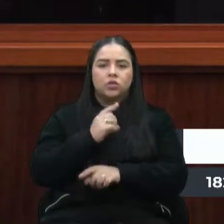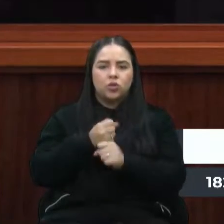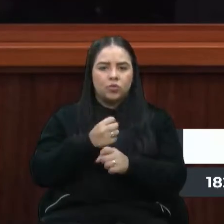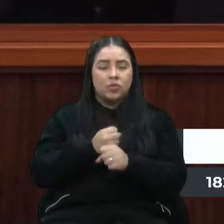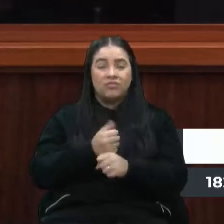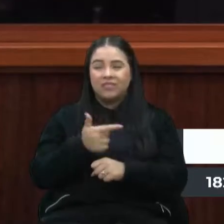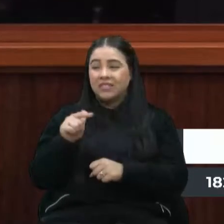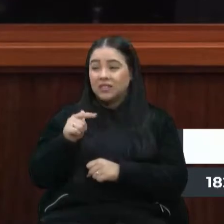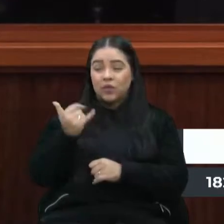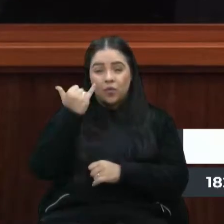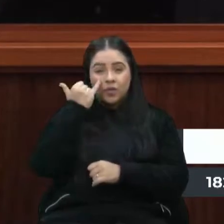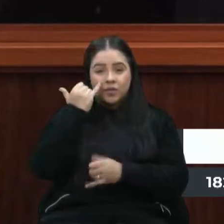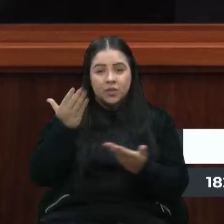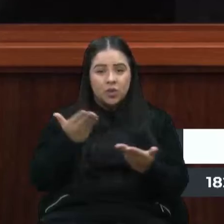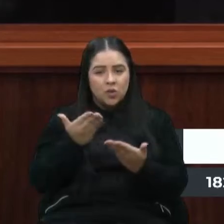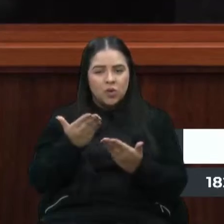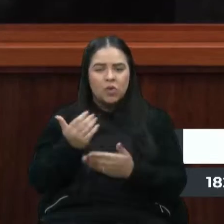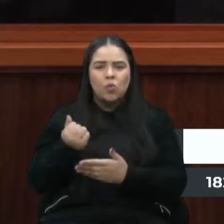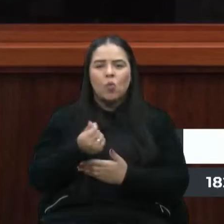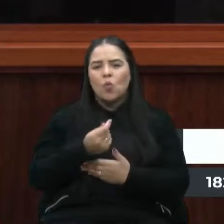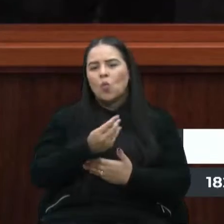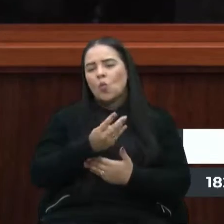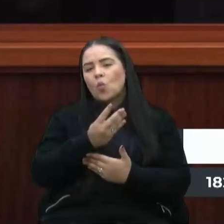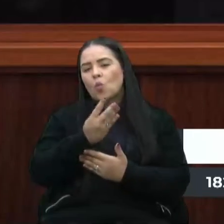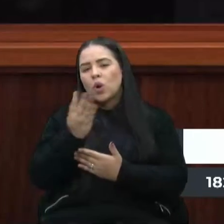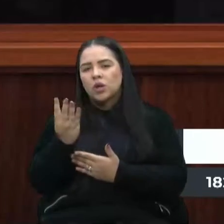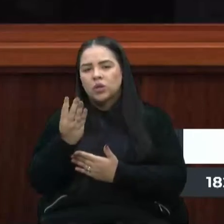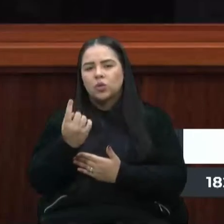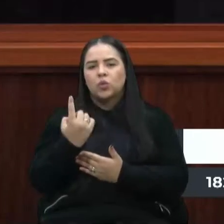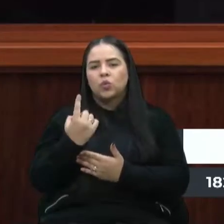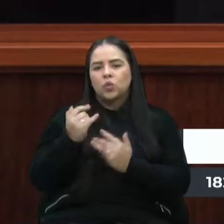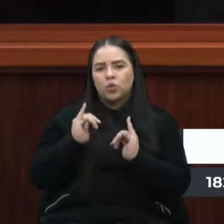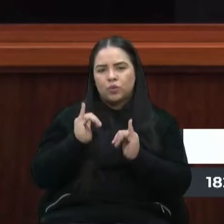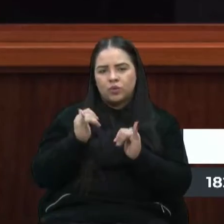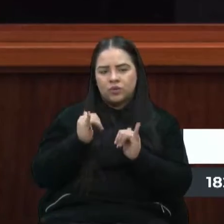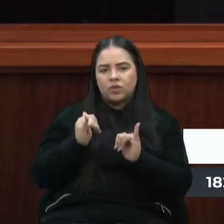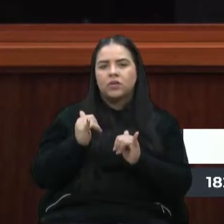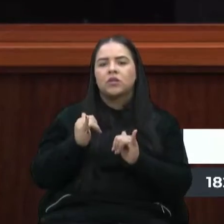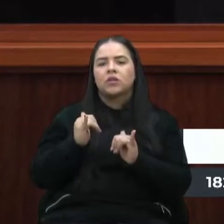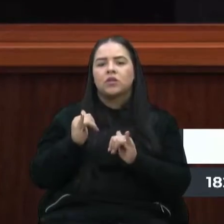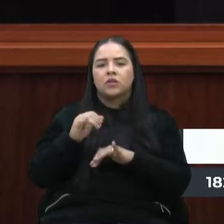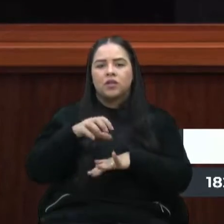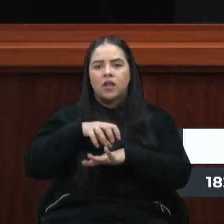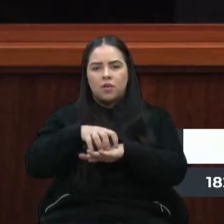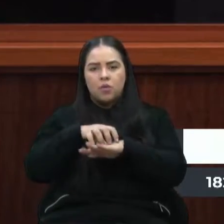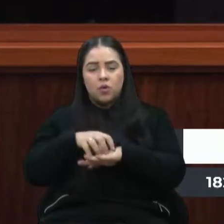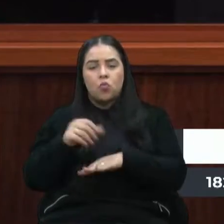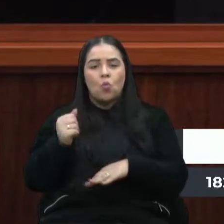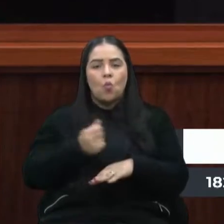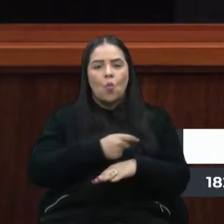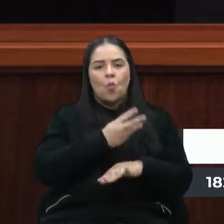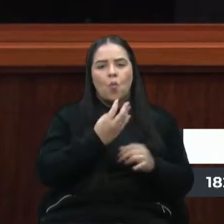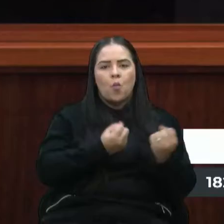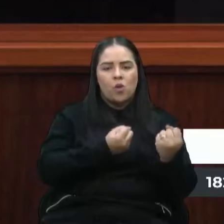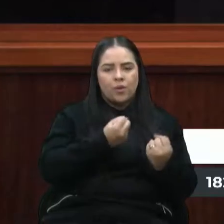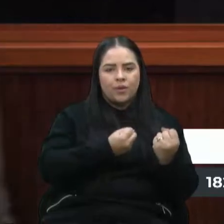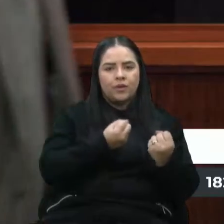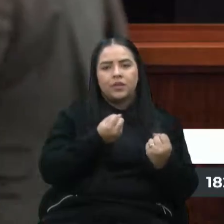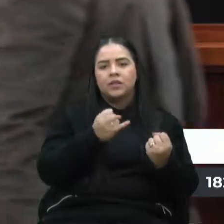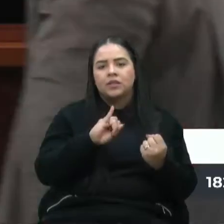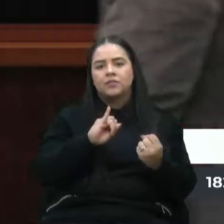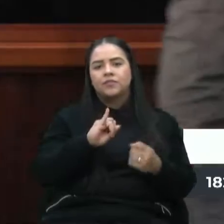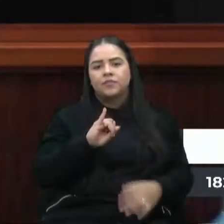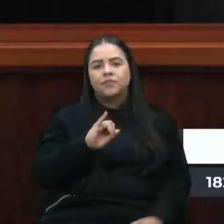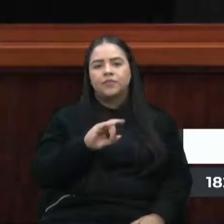dados aqui, mas de quanto um ônibus transporta e quantos carros, sejam eles